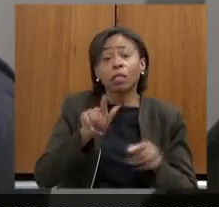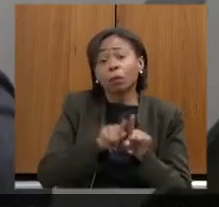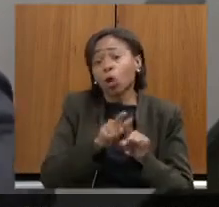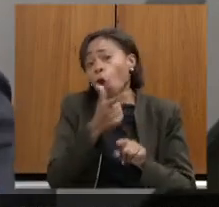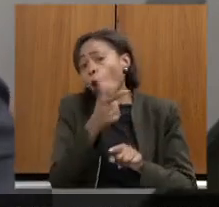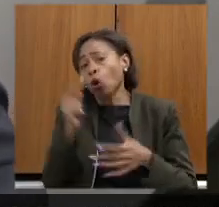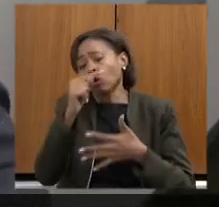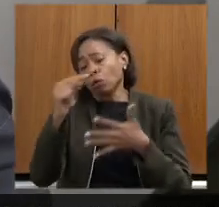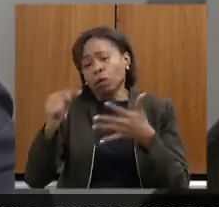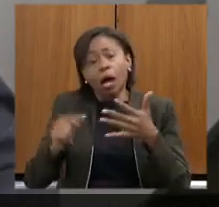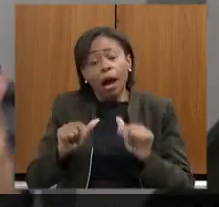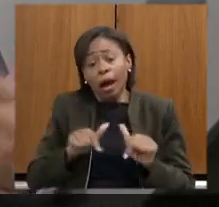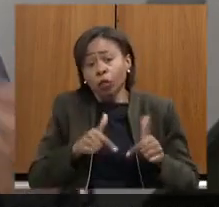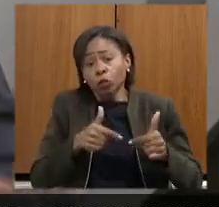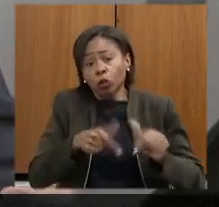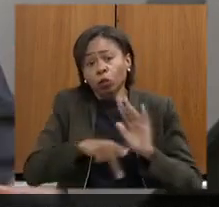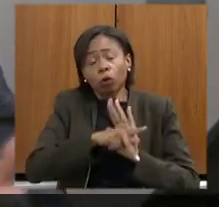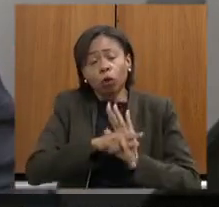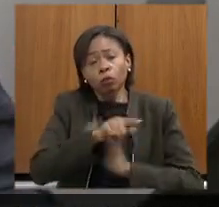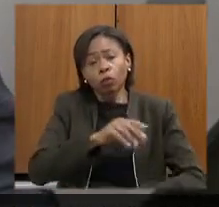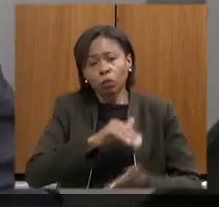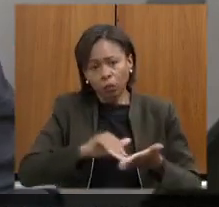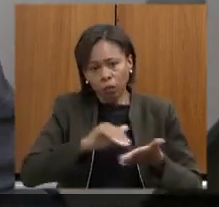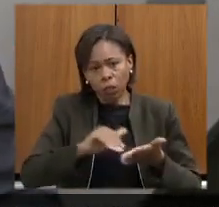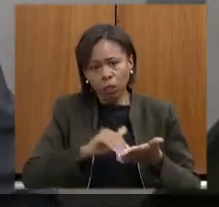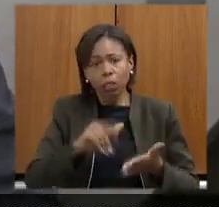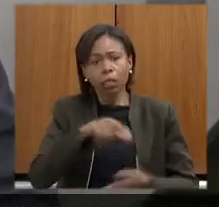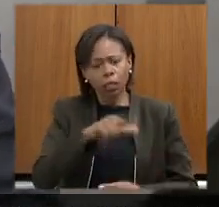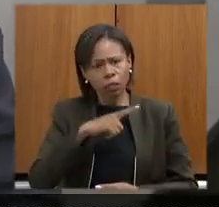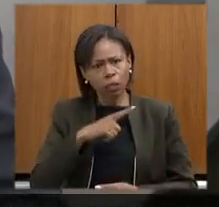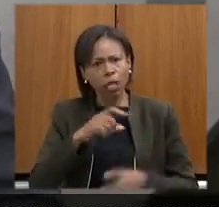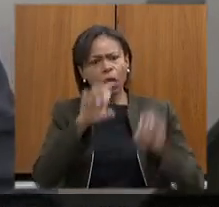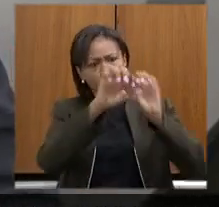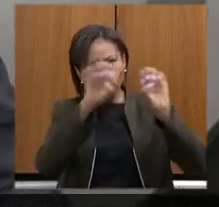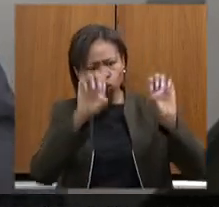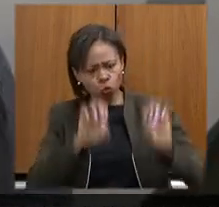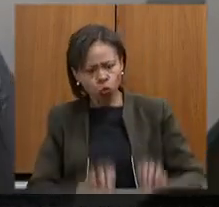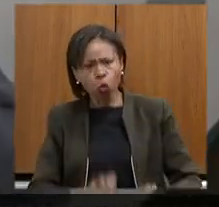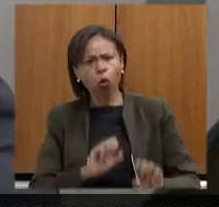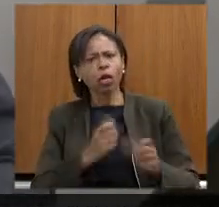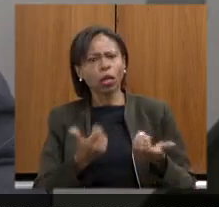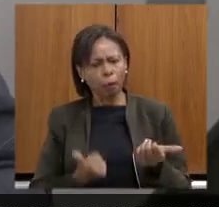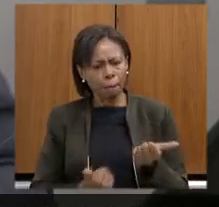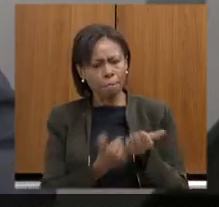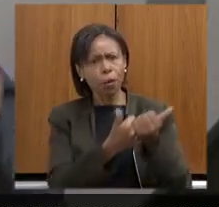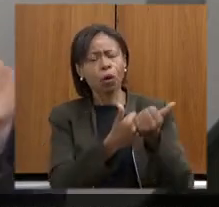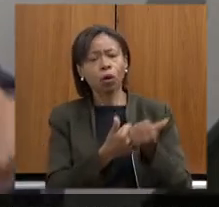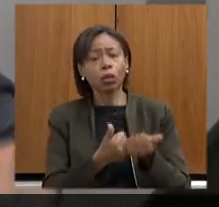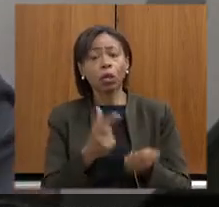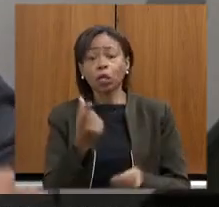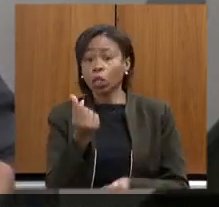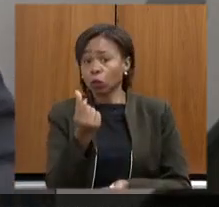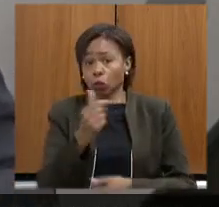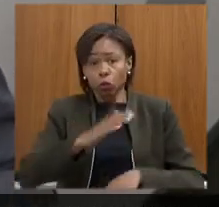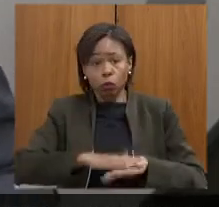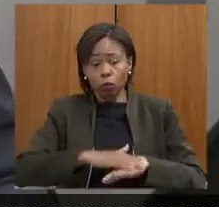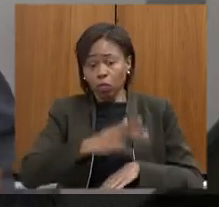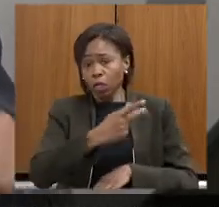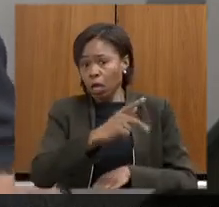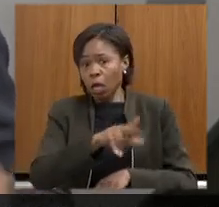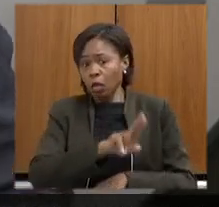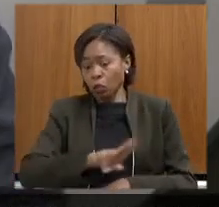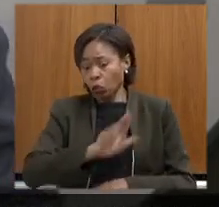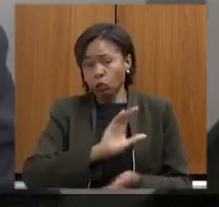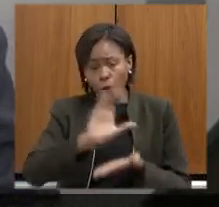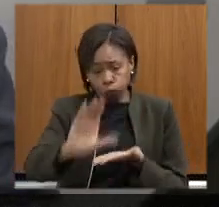secretaria de meio ambiente tendo estrutura tendo suporte utilizando recursos da própria arrecadação possa